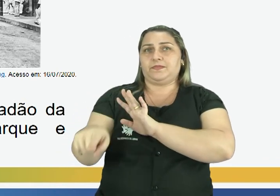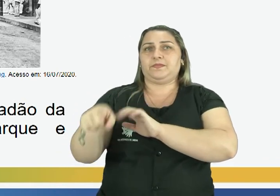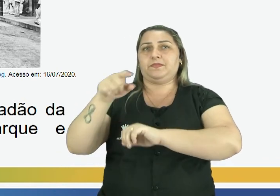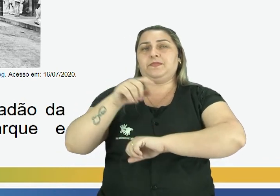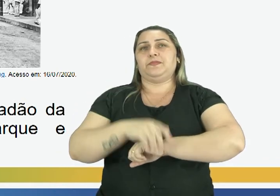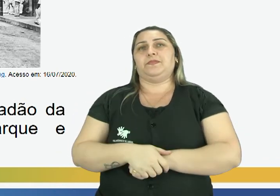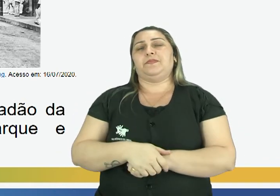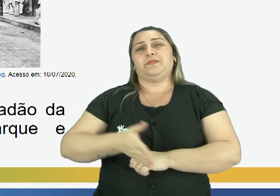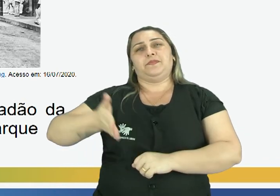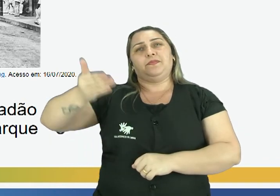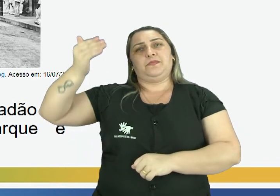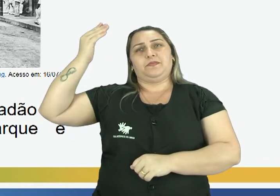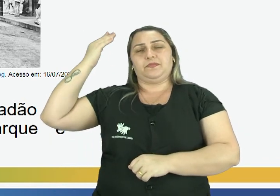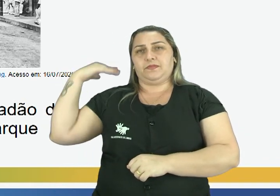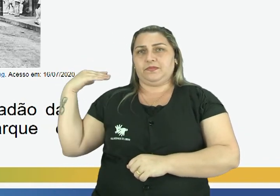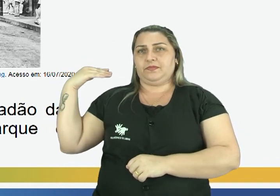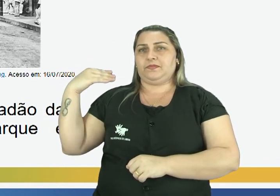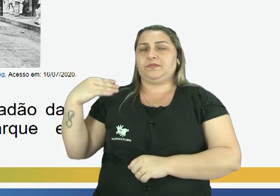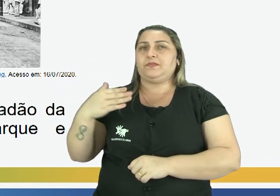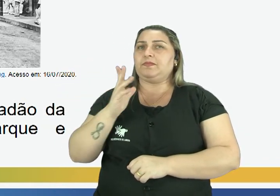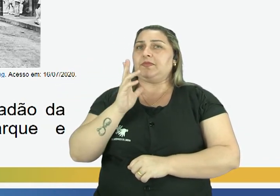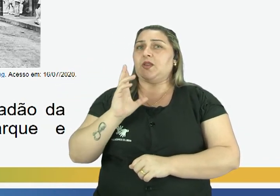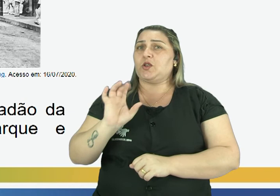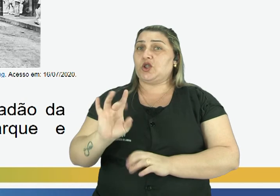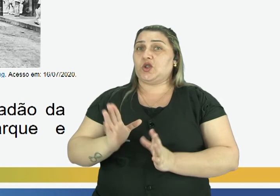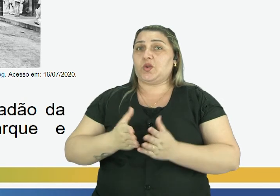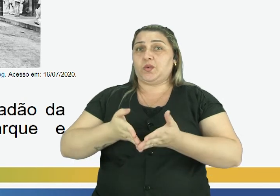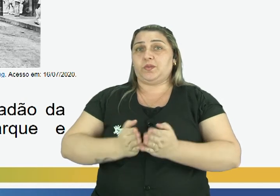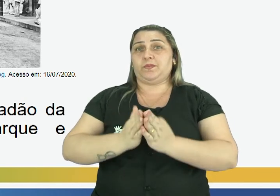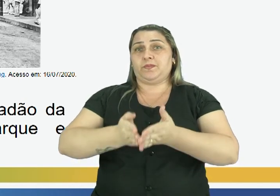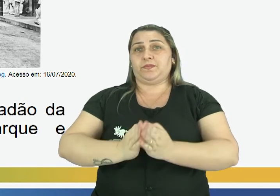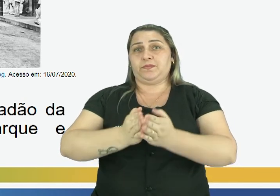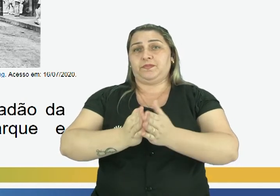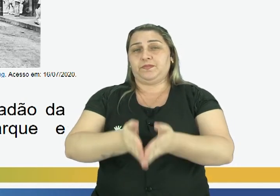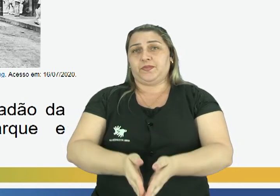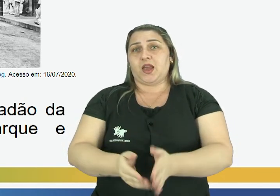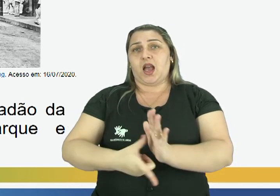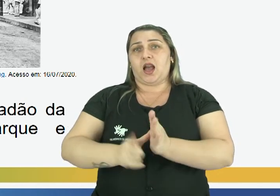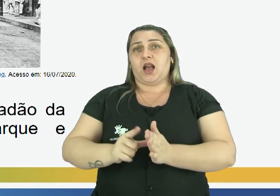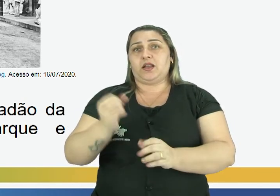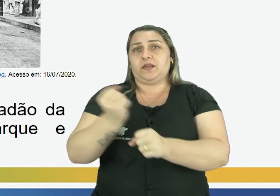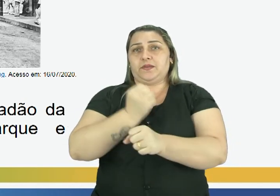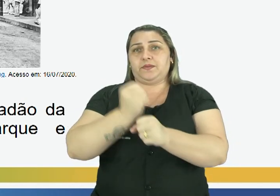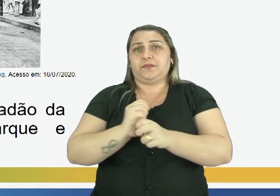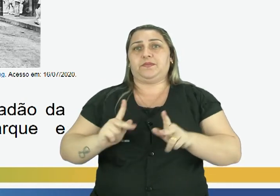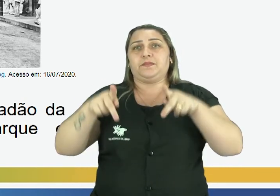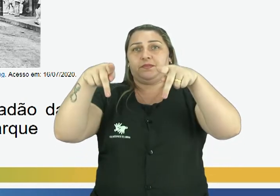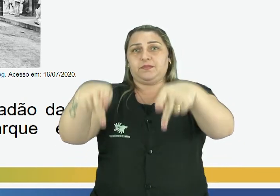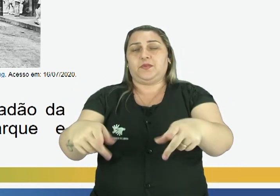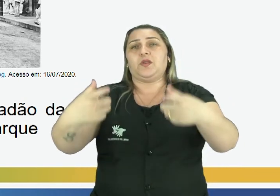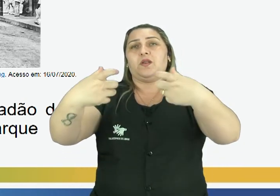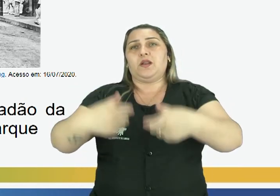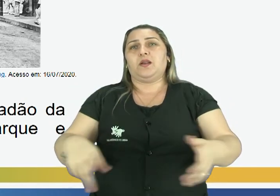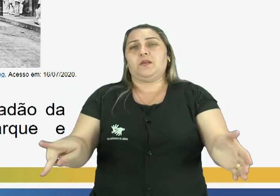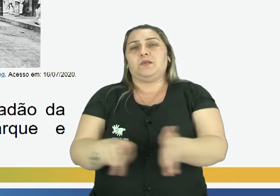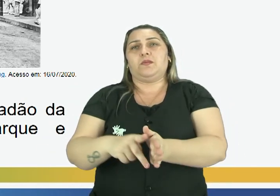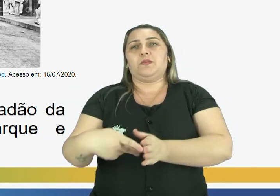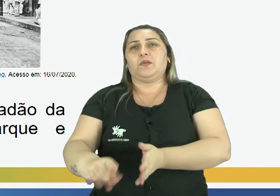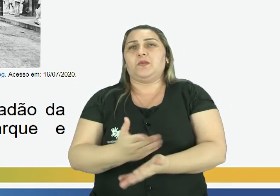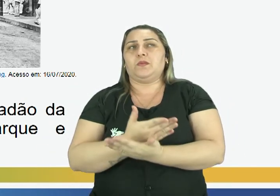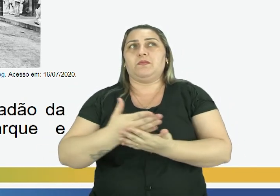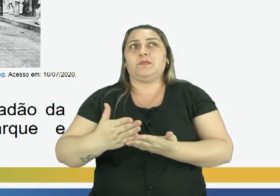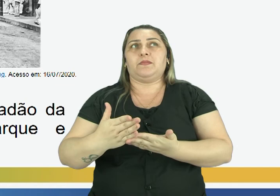antigamente, a travessia era feita toda por embarcações. Então, este é o local onde